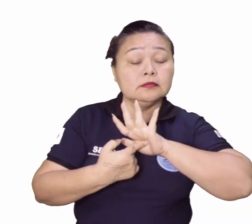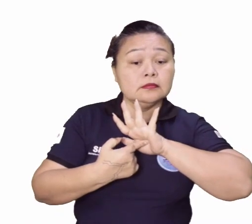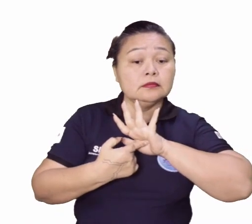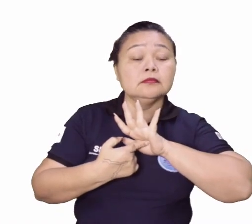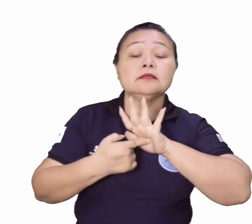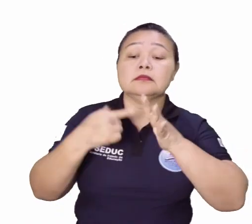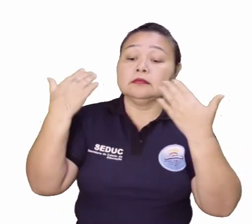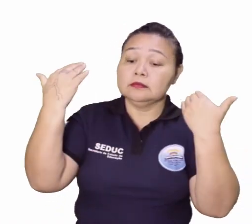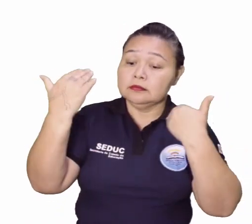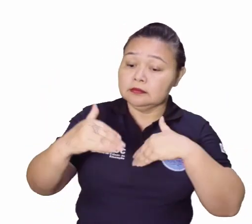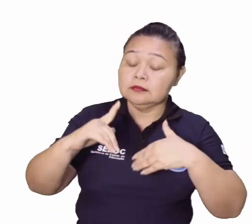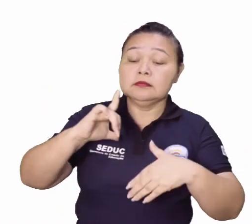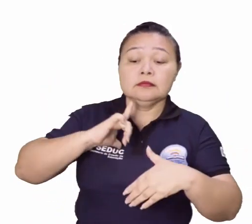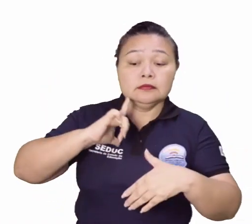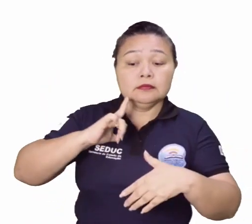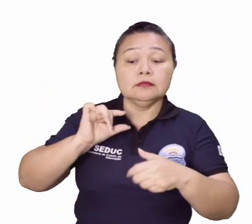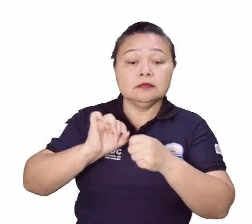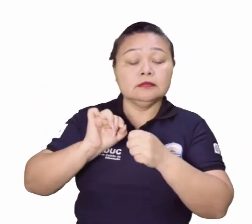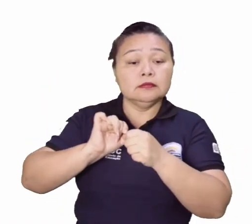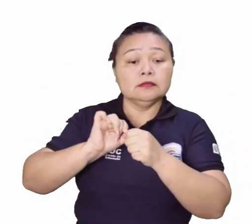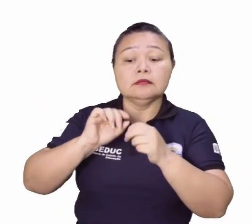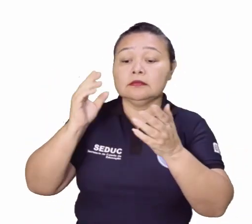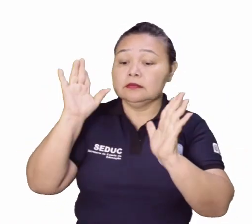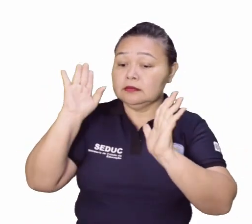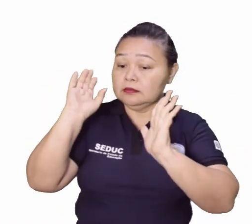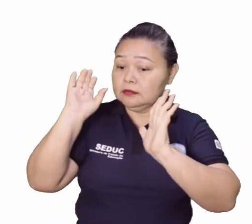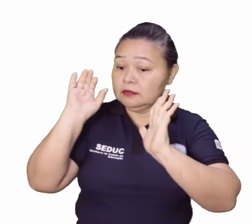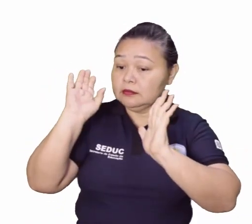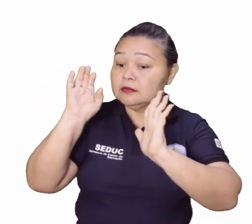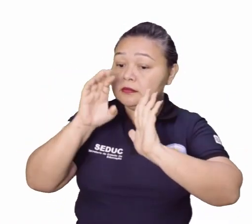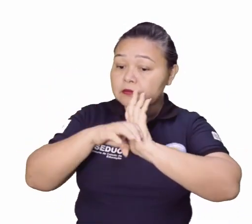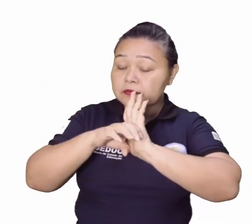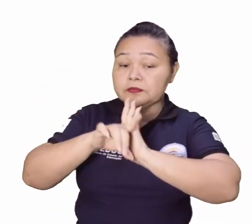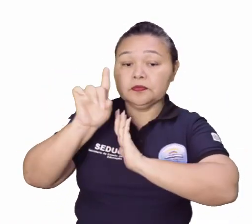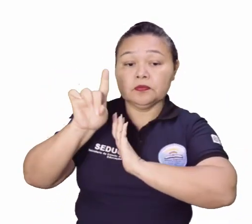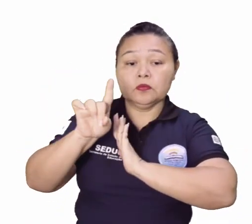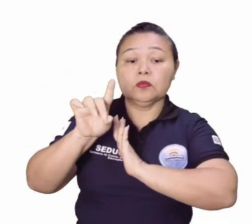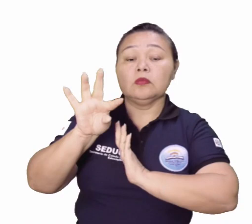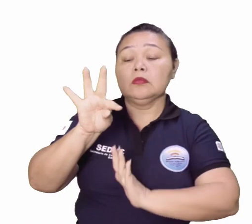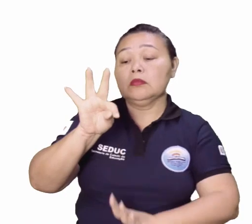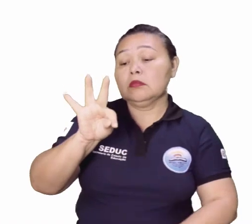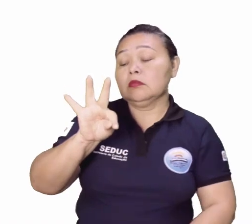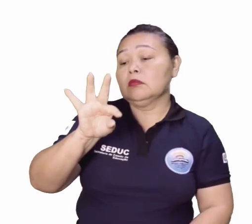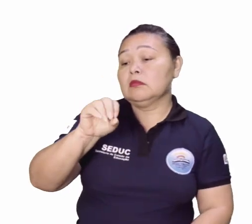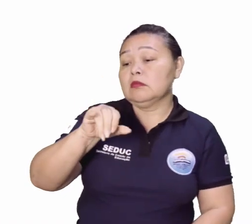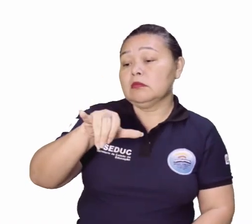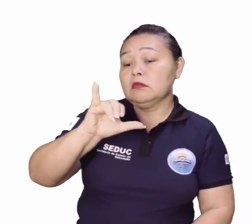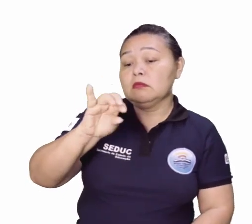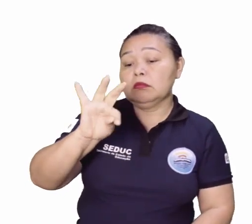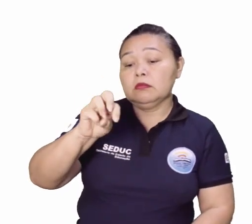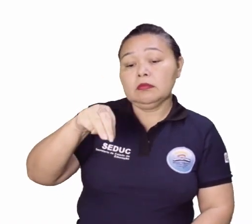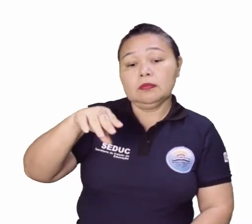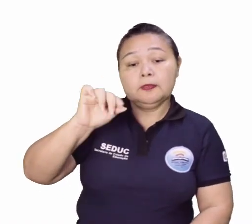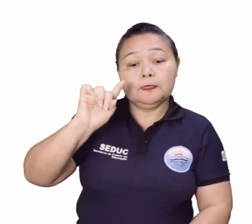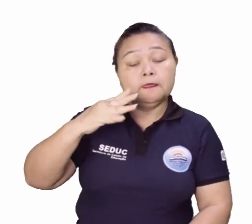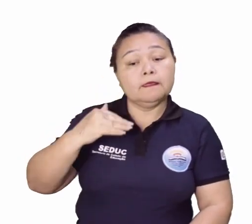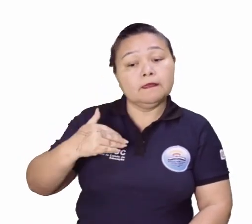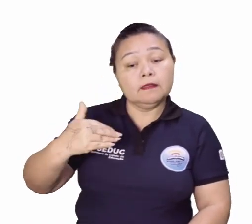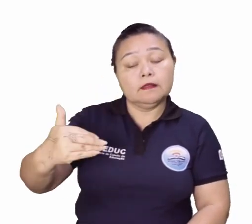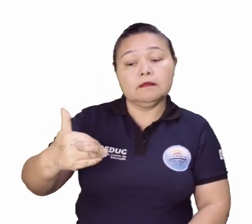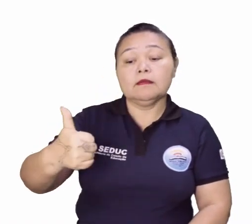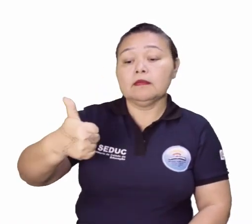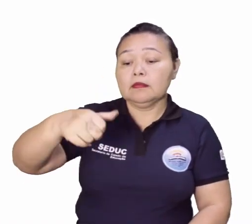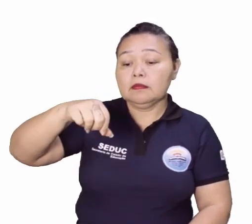as provas sempre caem esses conceitos, tá? Então, aqui, o toyotismo, a partir dos anos de 1970,